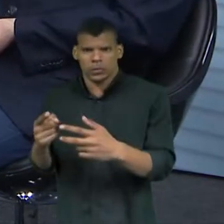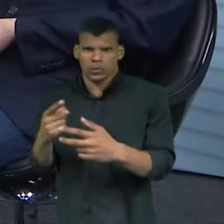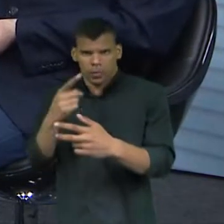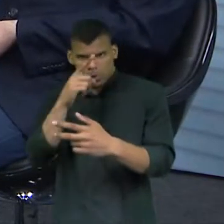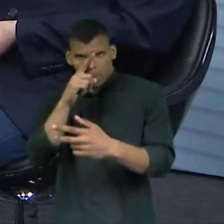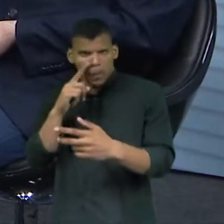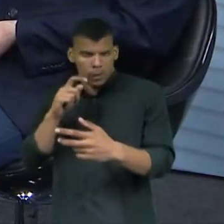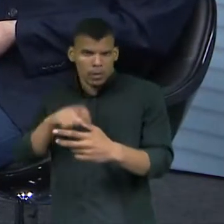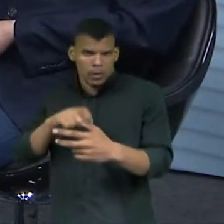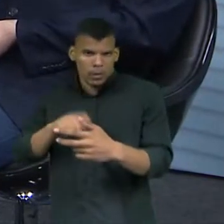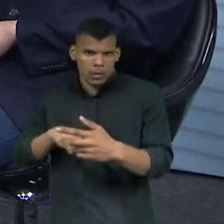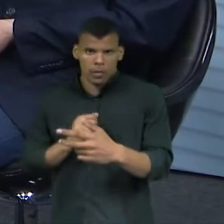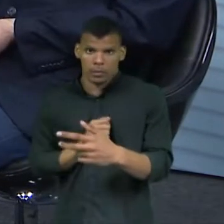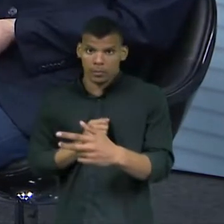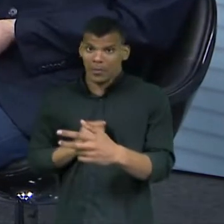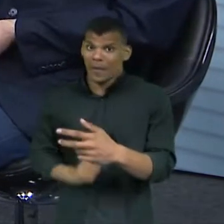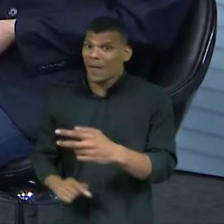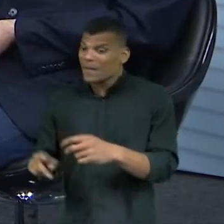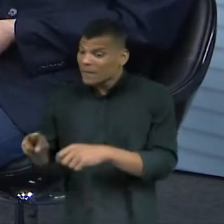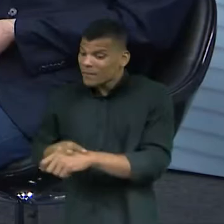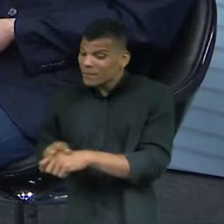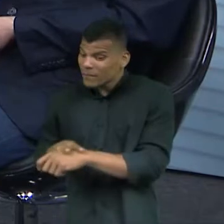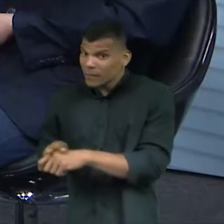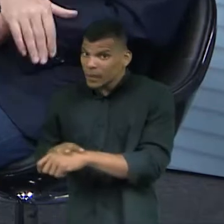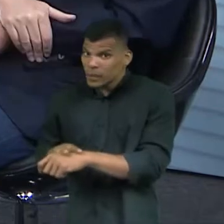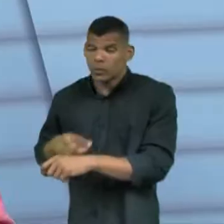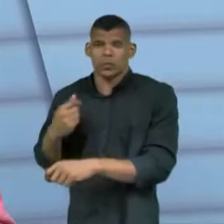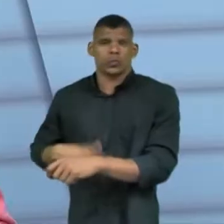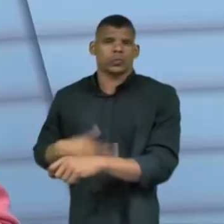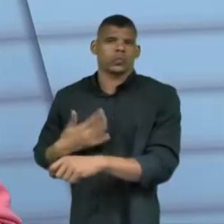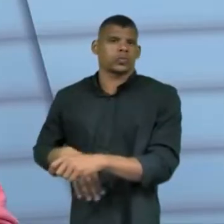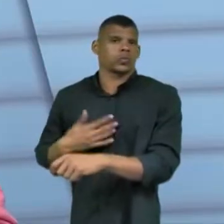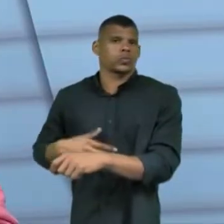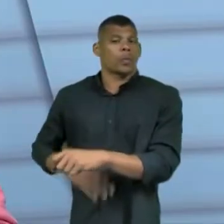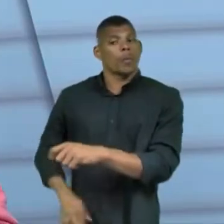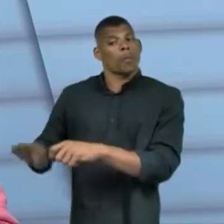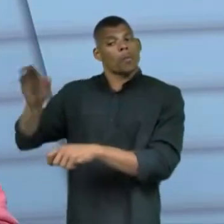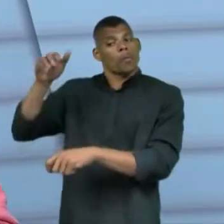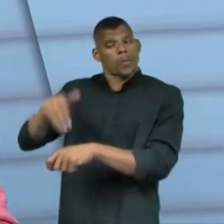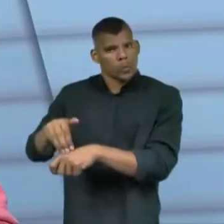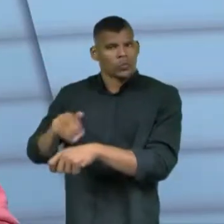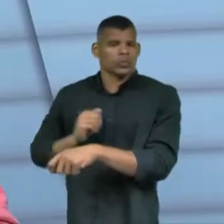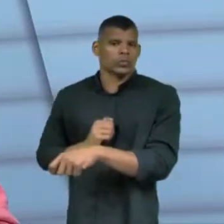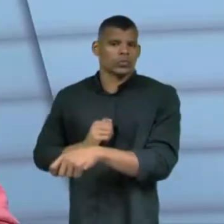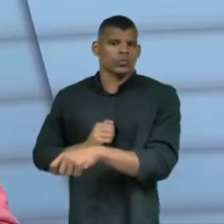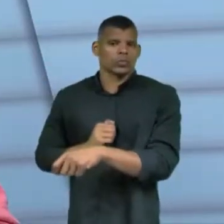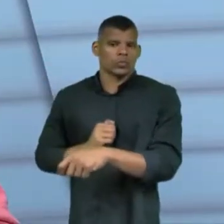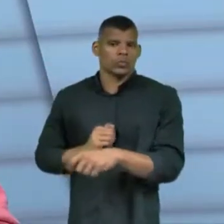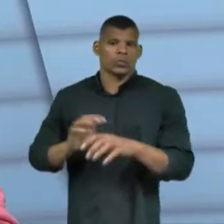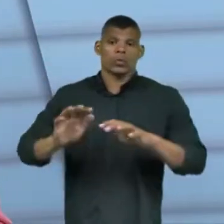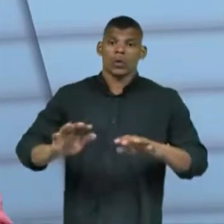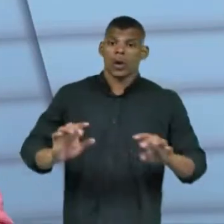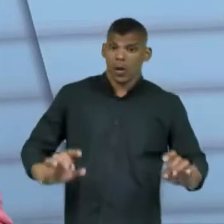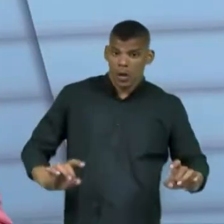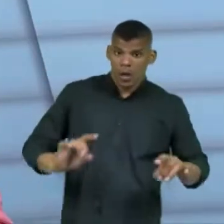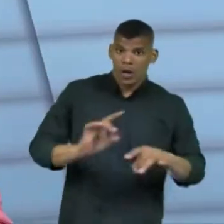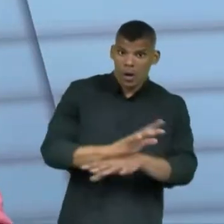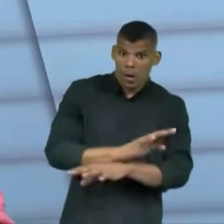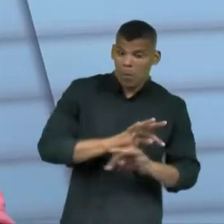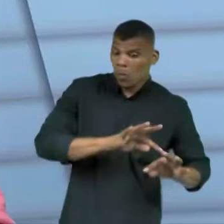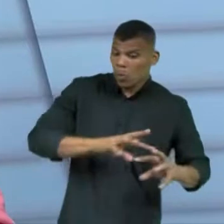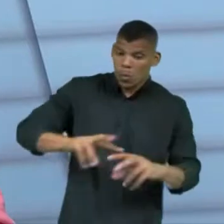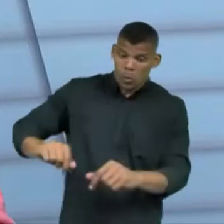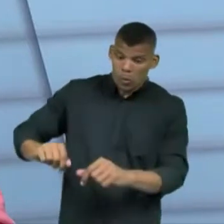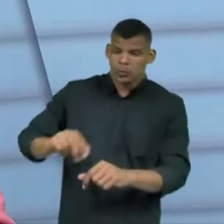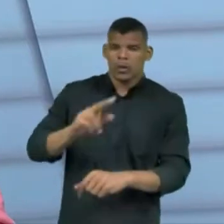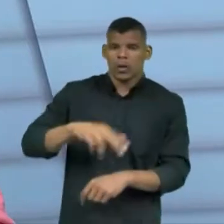Antes do verde. Antes do verde. Depois conclui a votação e a urna, quando conclui todas as votações, ela encerra totalmente para aquele